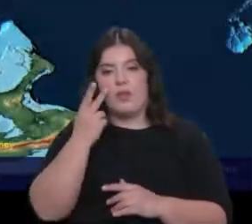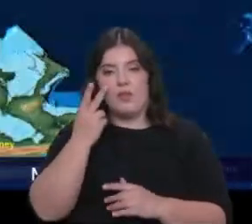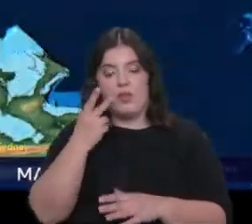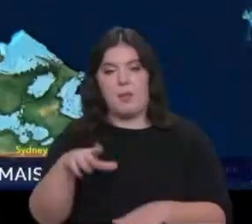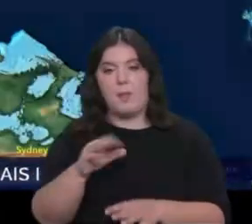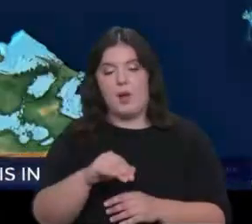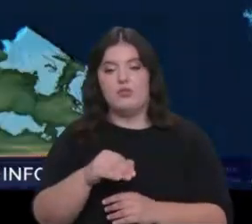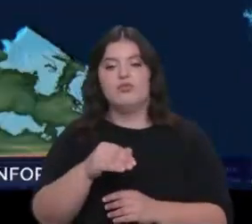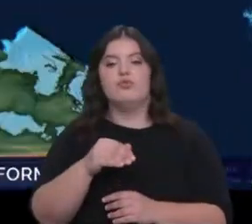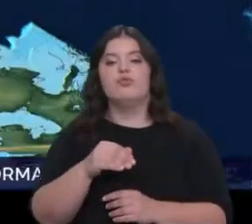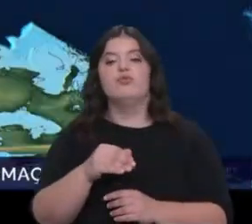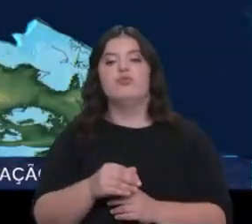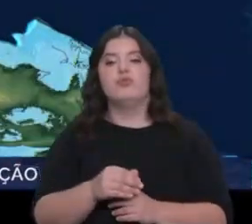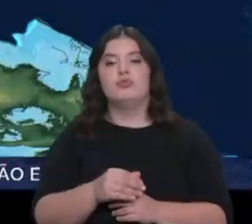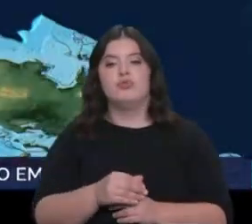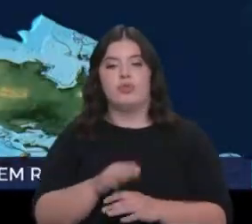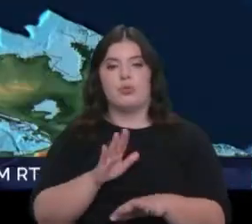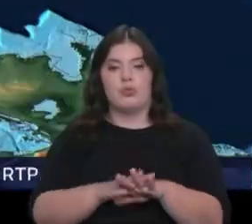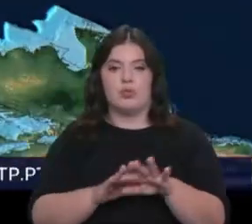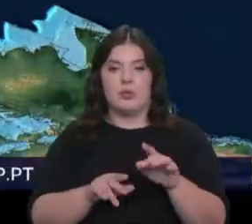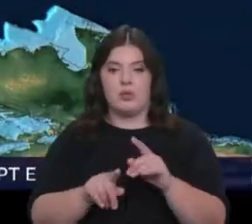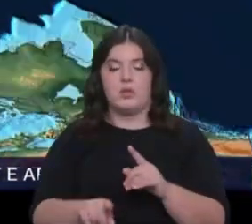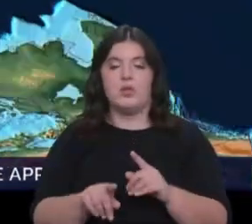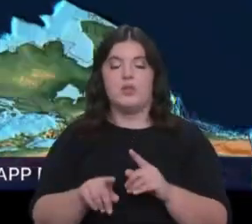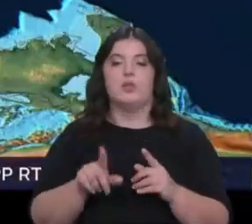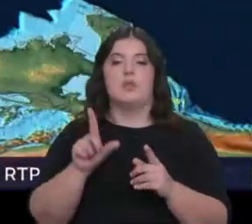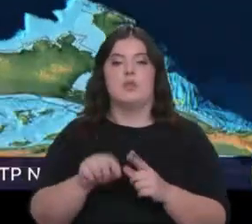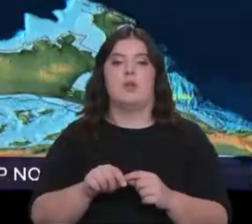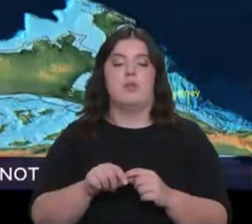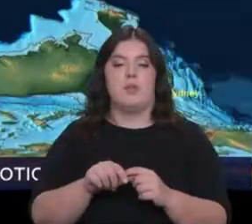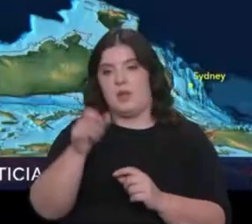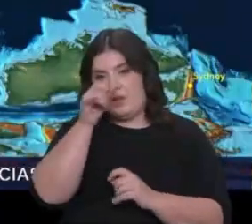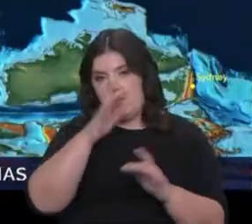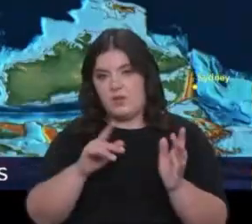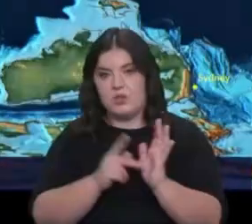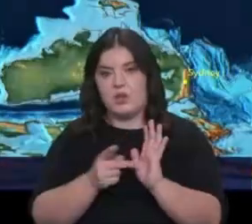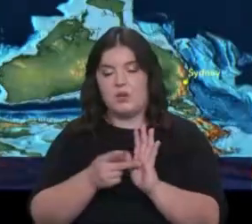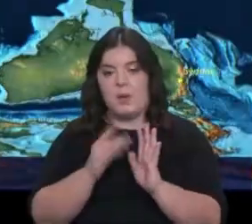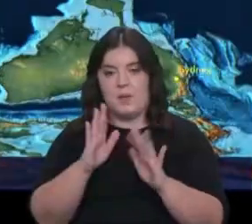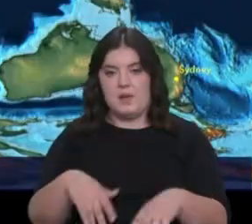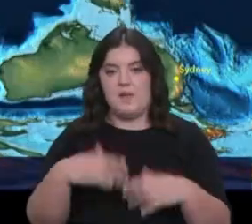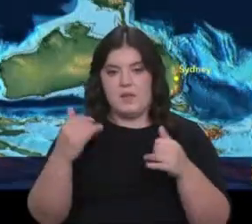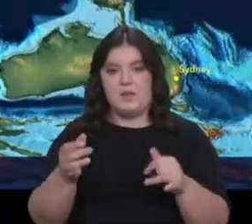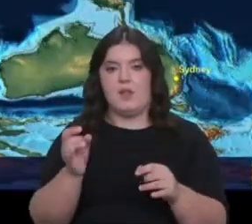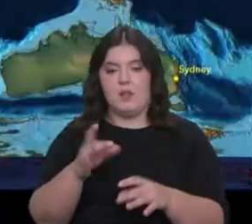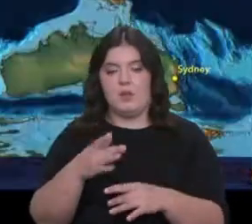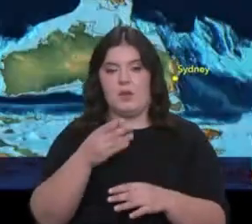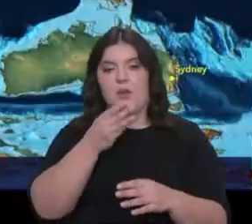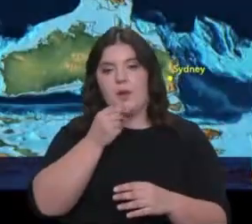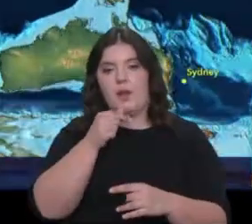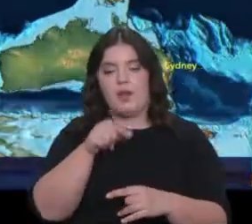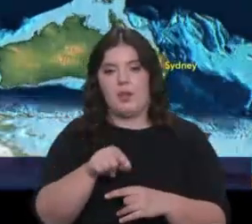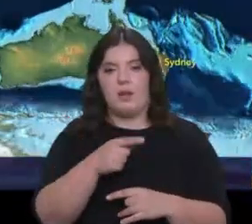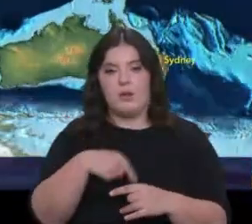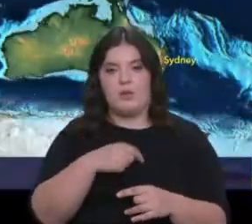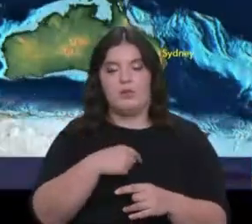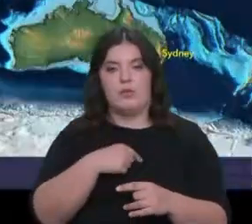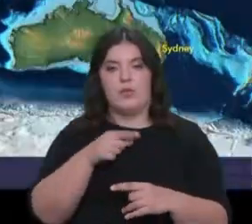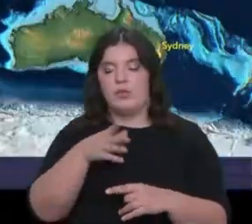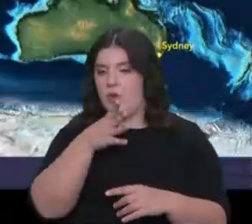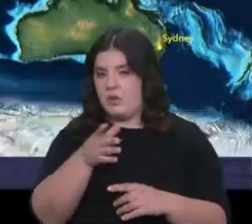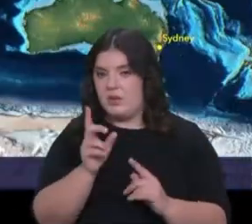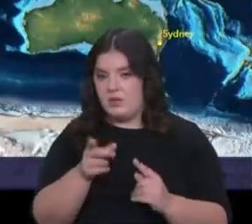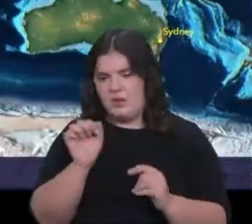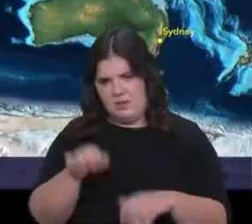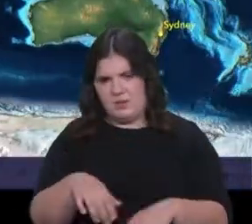mais cedo do que a Terra, e, portanto, eventualmente civilizações tecnologicamente muito mais avançadas do que a Terra? O que esses investigadores dizem é o seguinte,